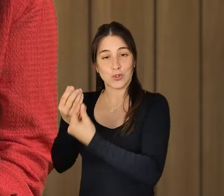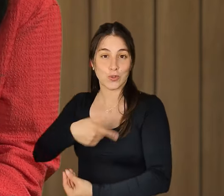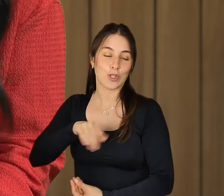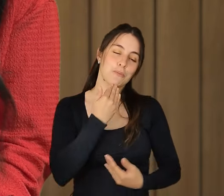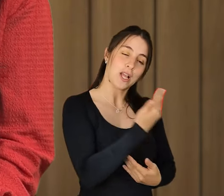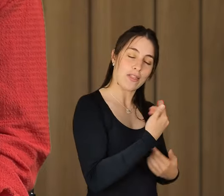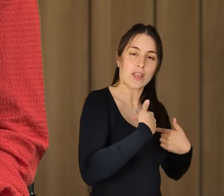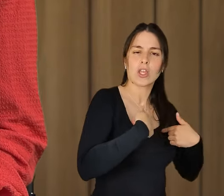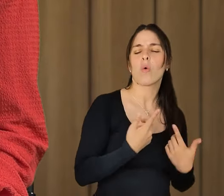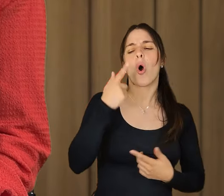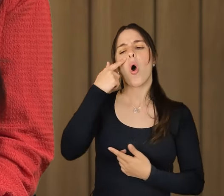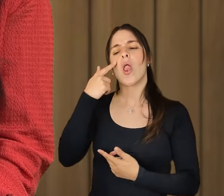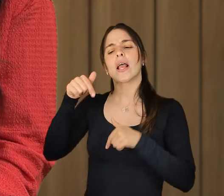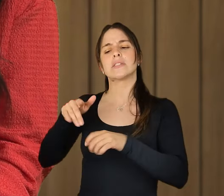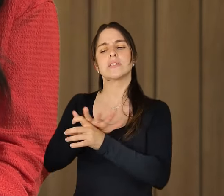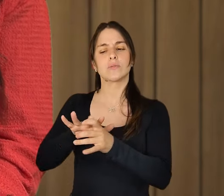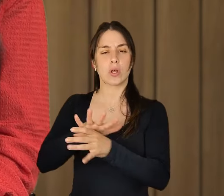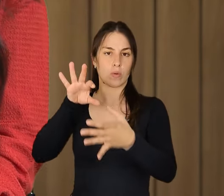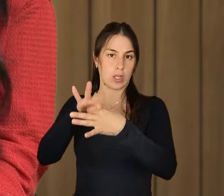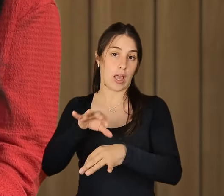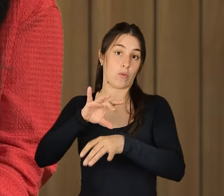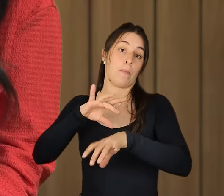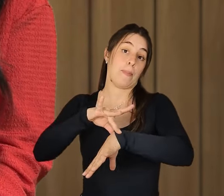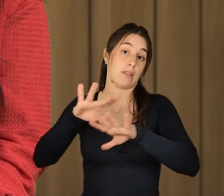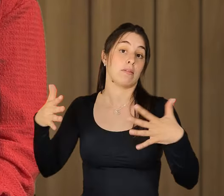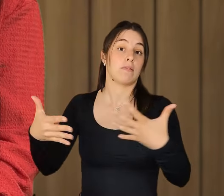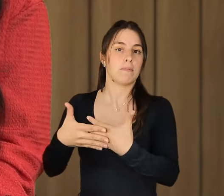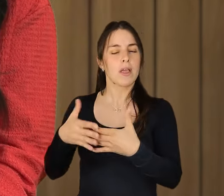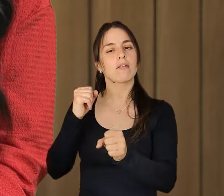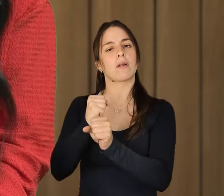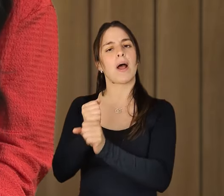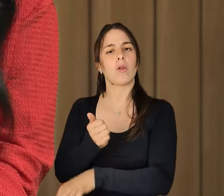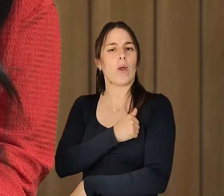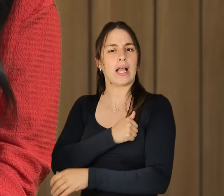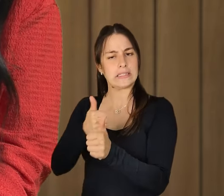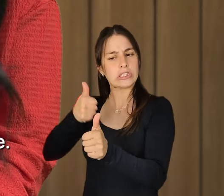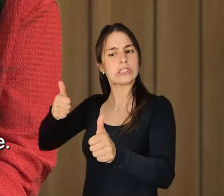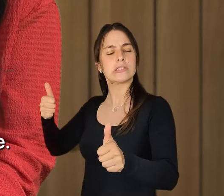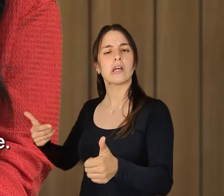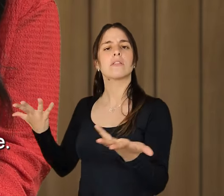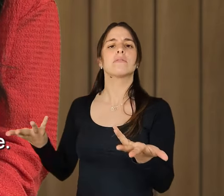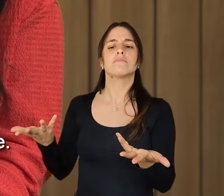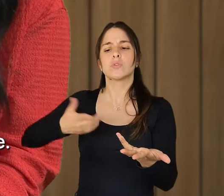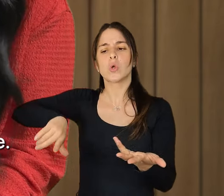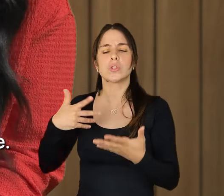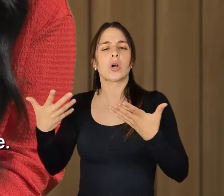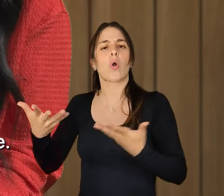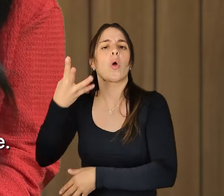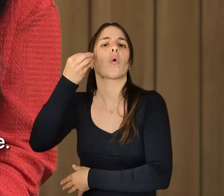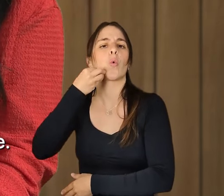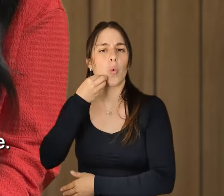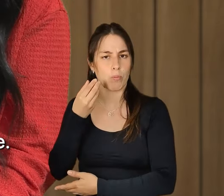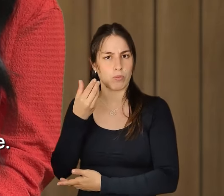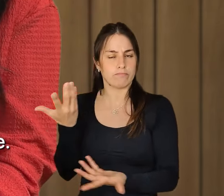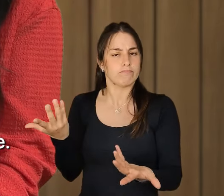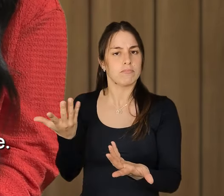do trabalho remoto que nós ouvimos tanto falar durante a pandemia e que se mantém até aos dias de hoje, mas em que ponto é que nós estamos? Porque a verdade é que nós saímos à rua e